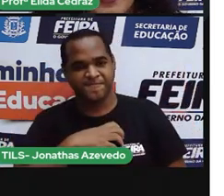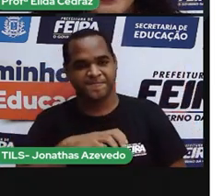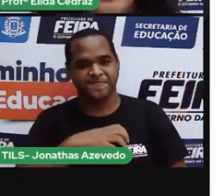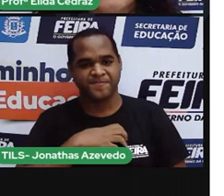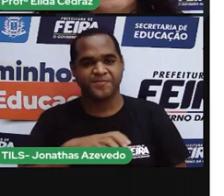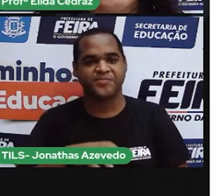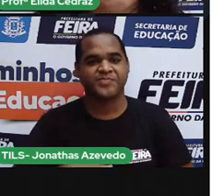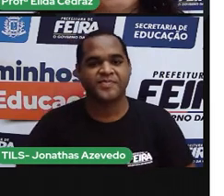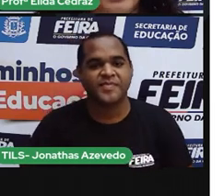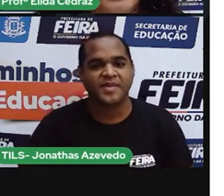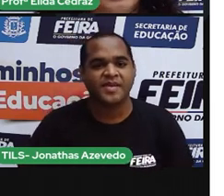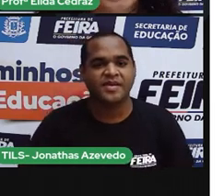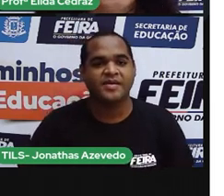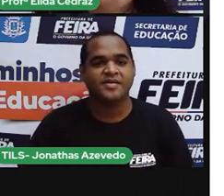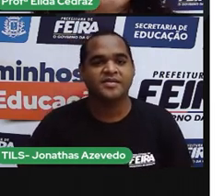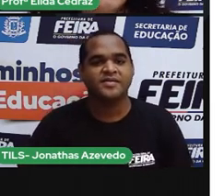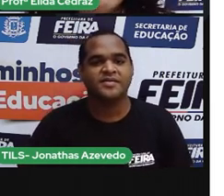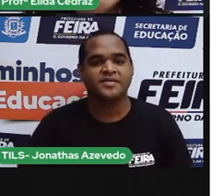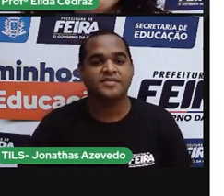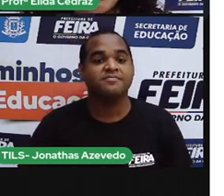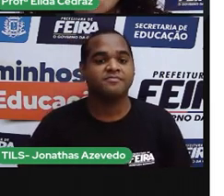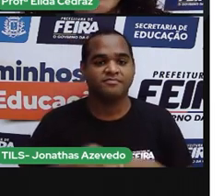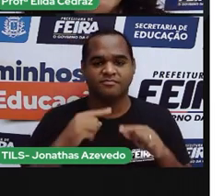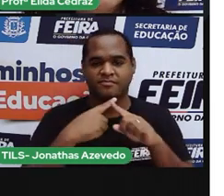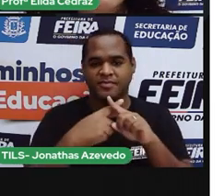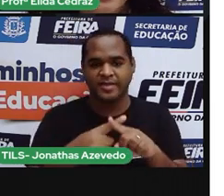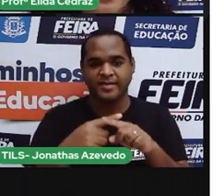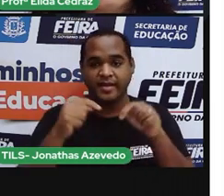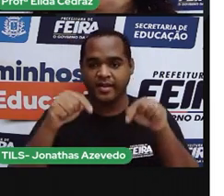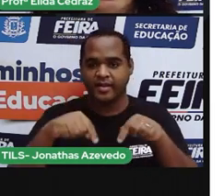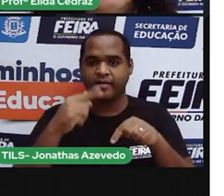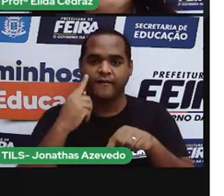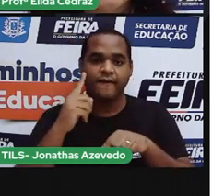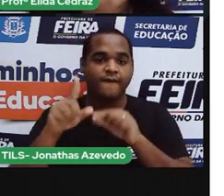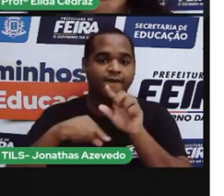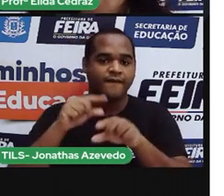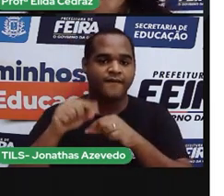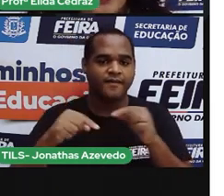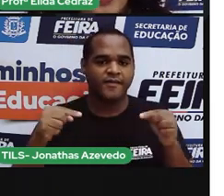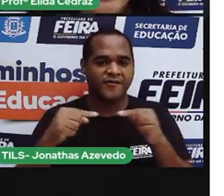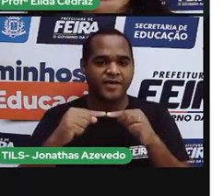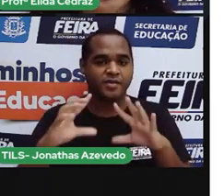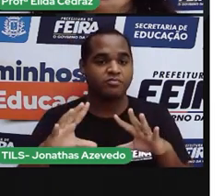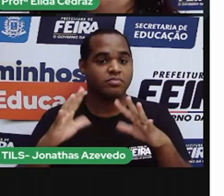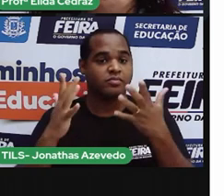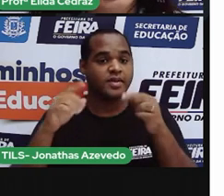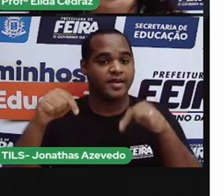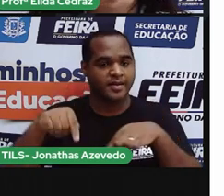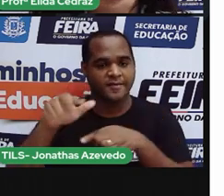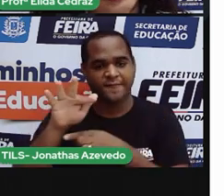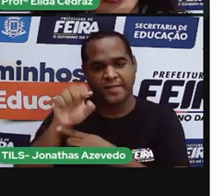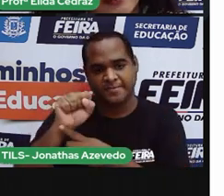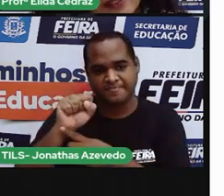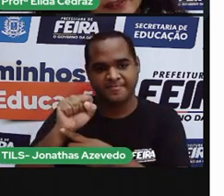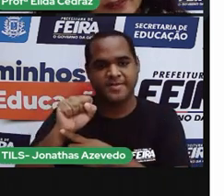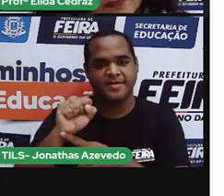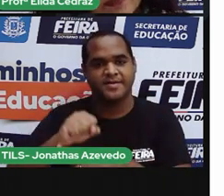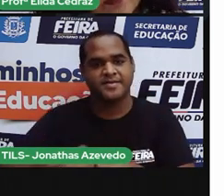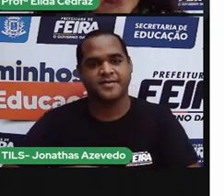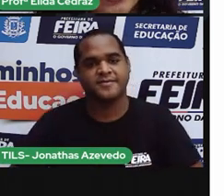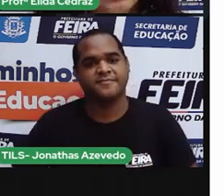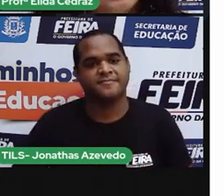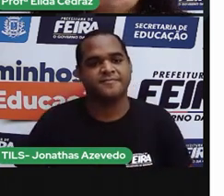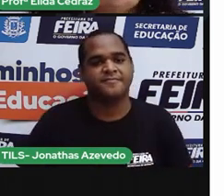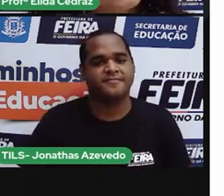apenas nas alternativas que aparecem as festas populares de feira de São Paulo.